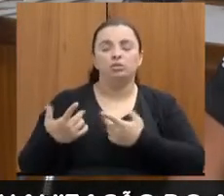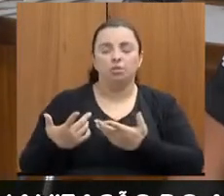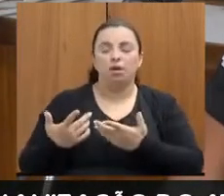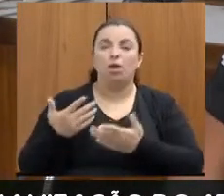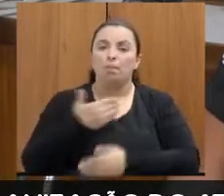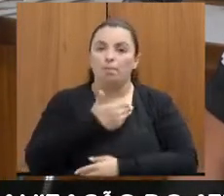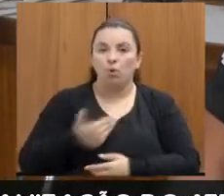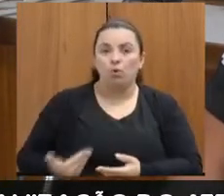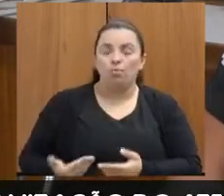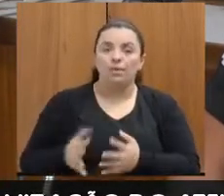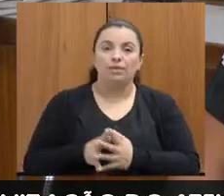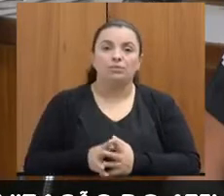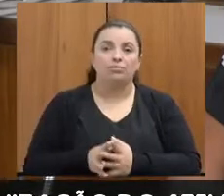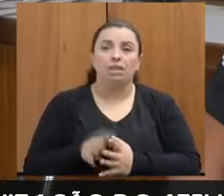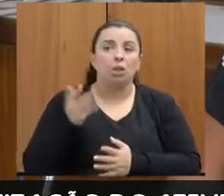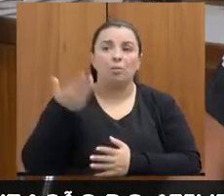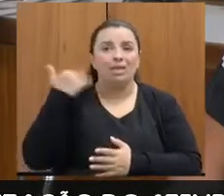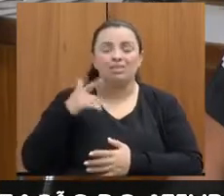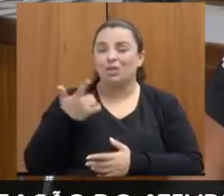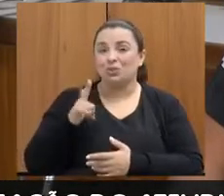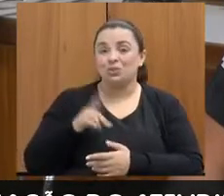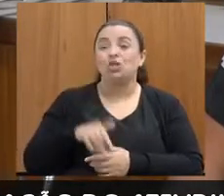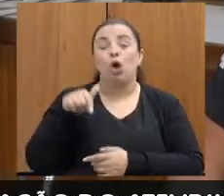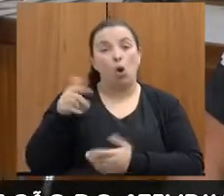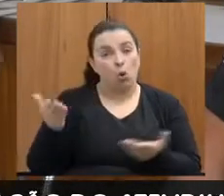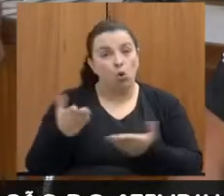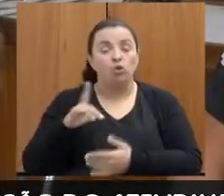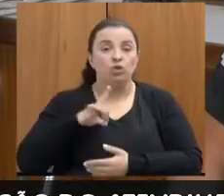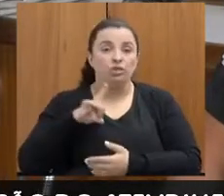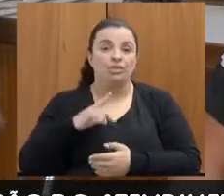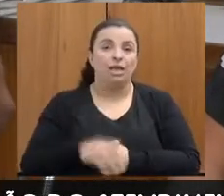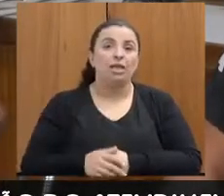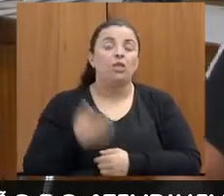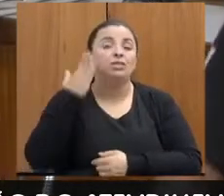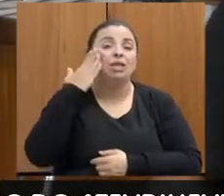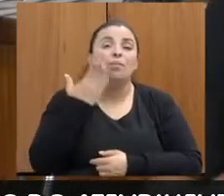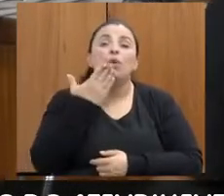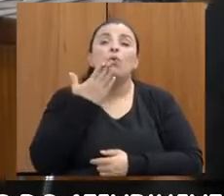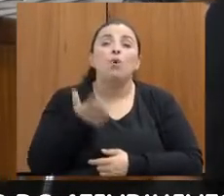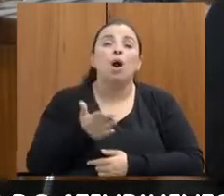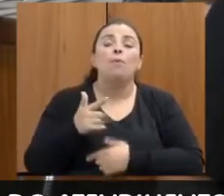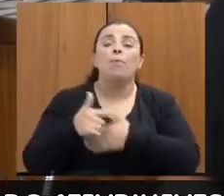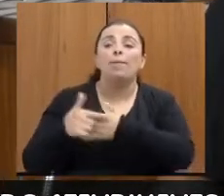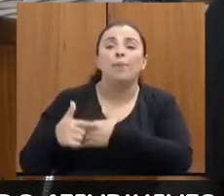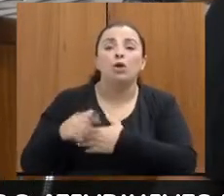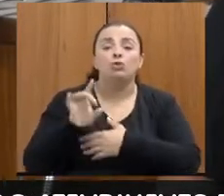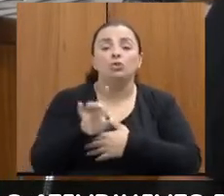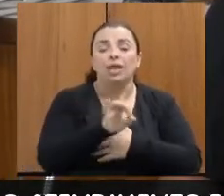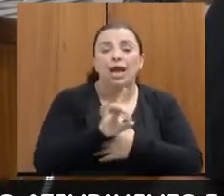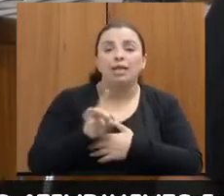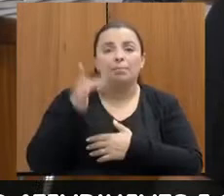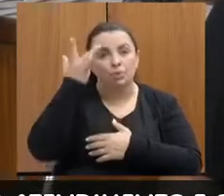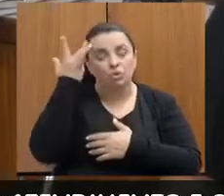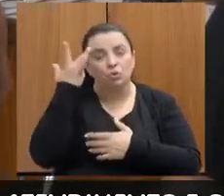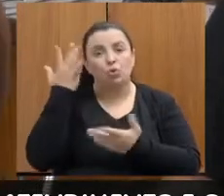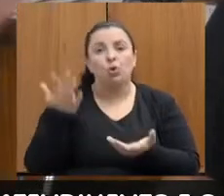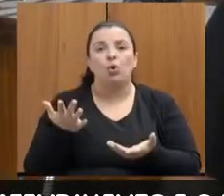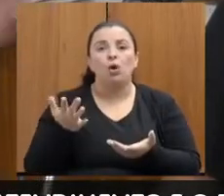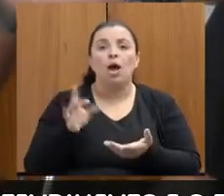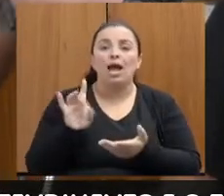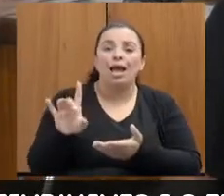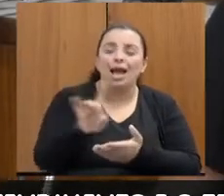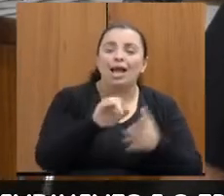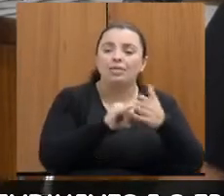trabalha integrado para já saber o que é papel de cada um, encaminhamento que eu faço, recebo. A gente tem grupo para